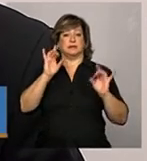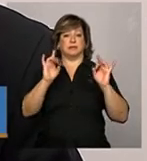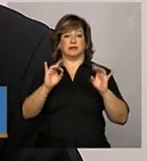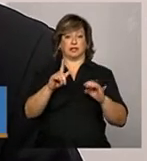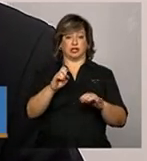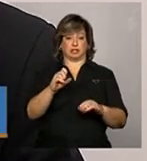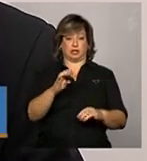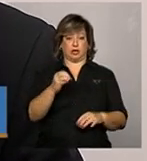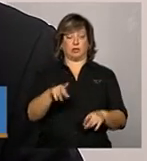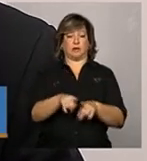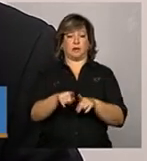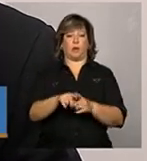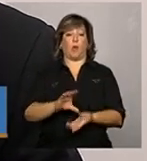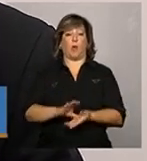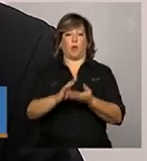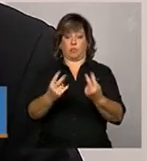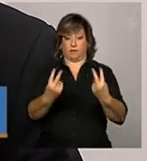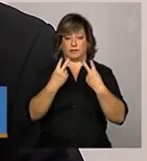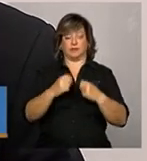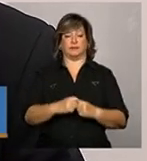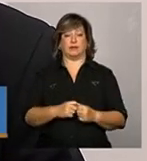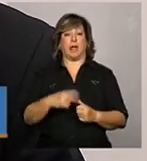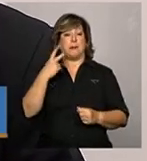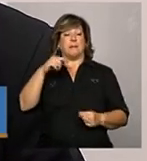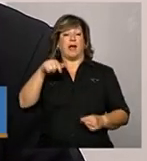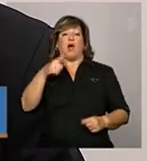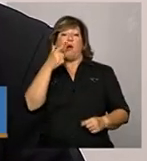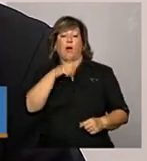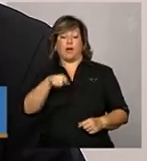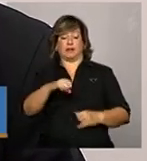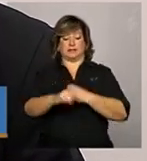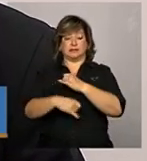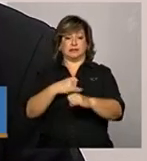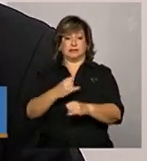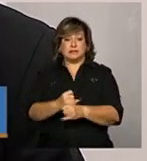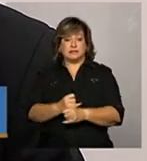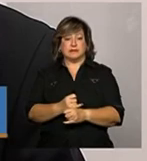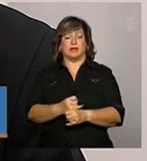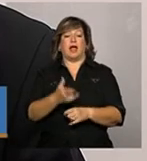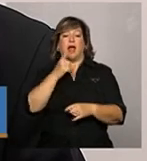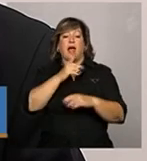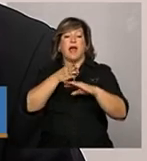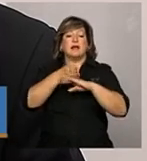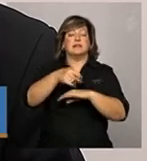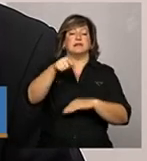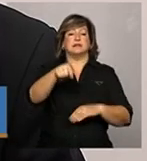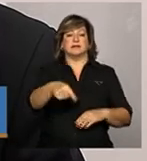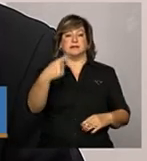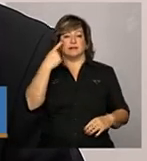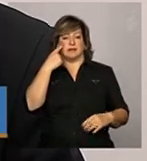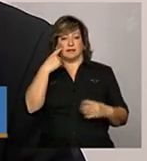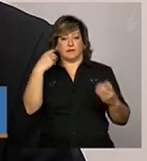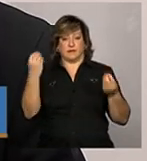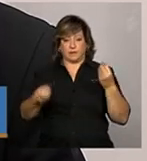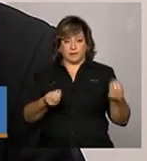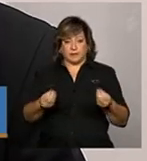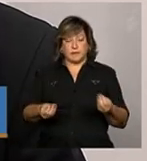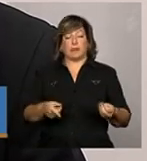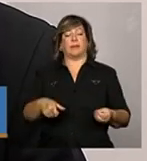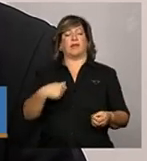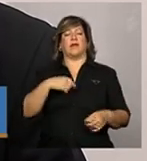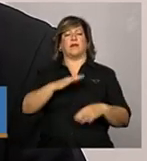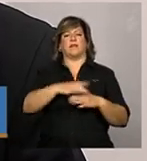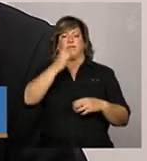acompanha. Para o acesso do demonstrativo, existem duas formas que eu considero sendo as mais fáceis de